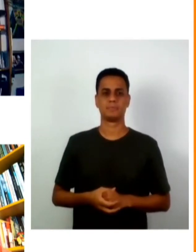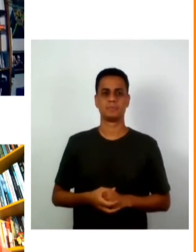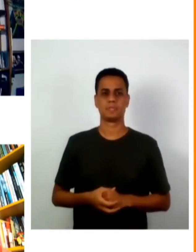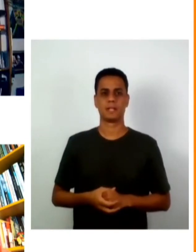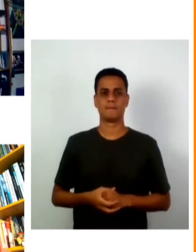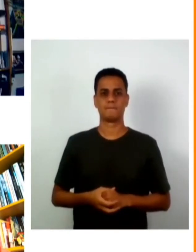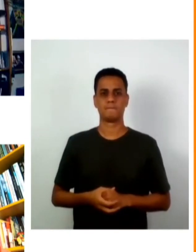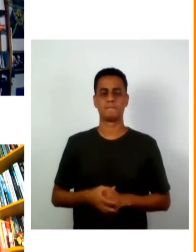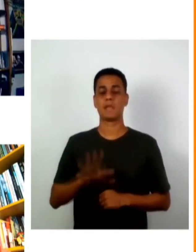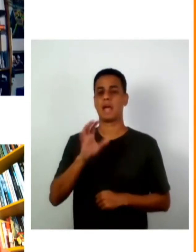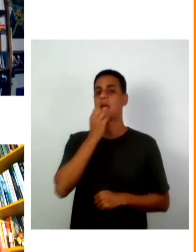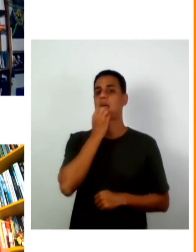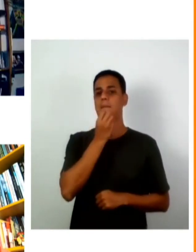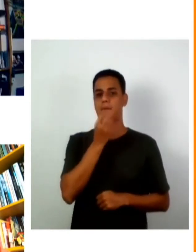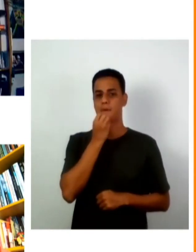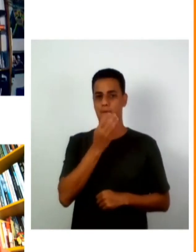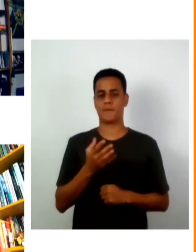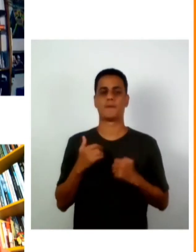bom